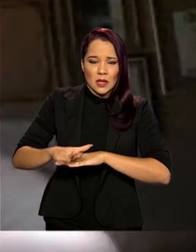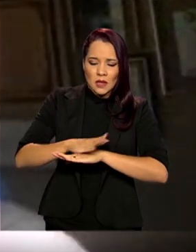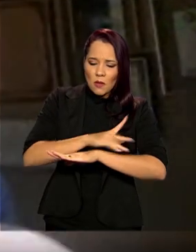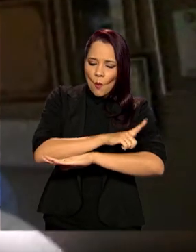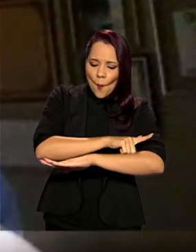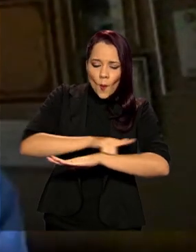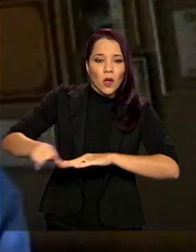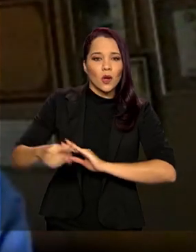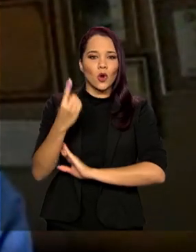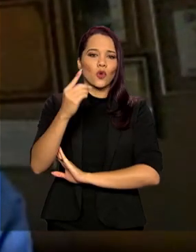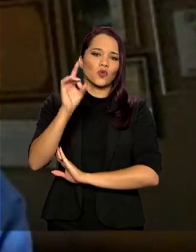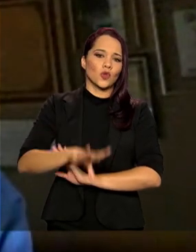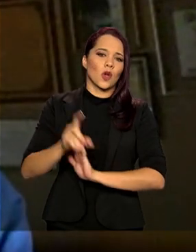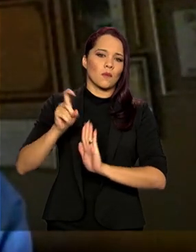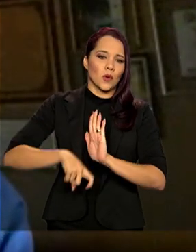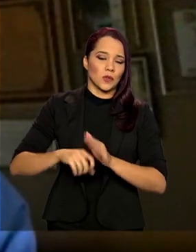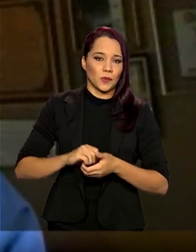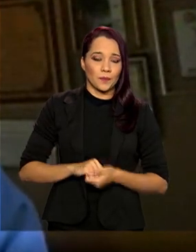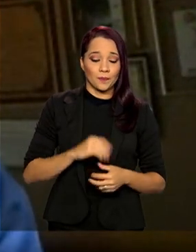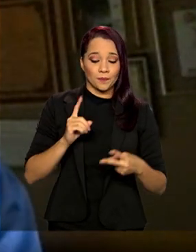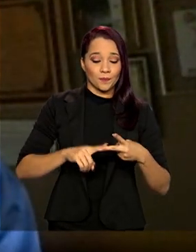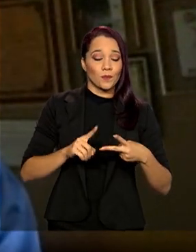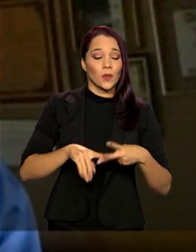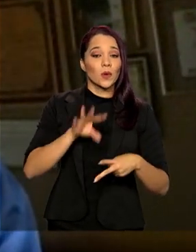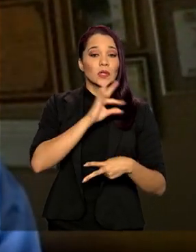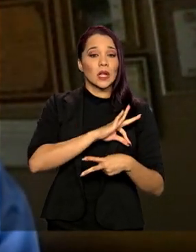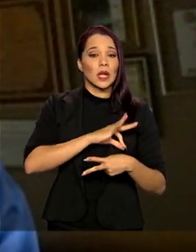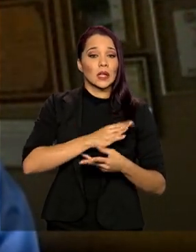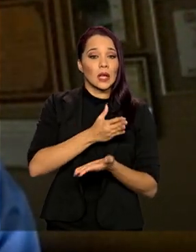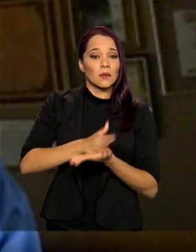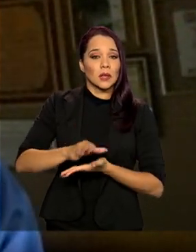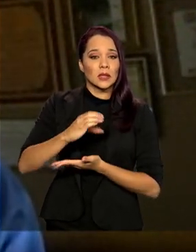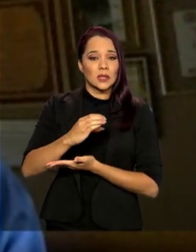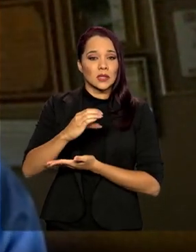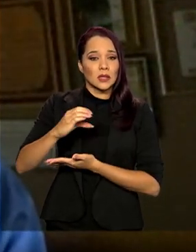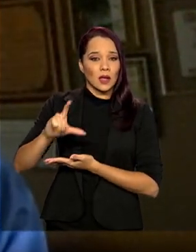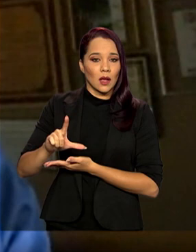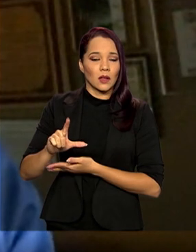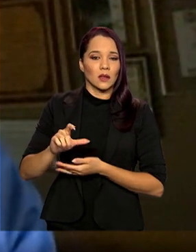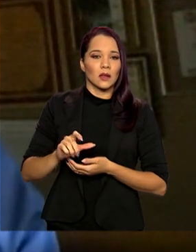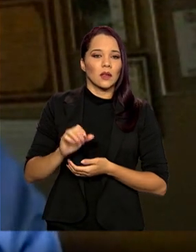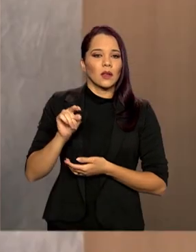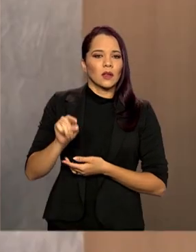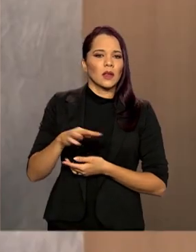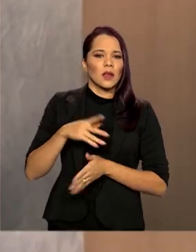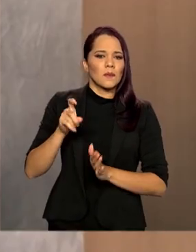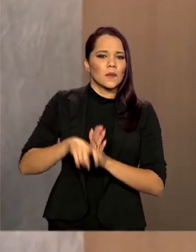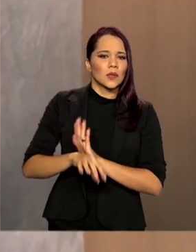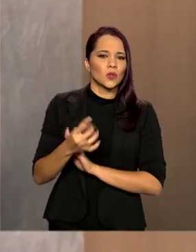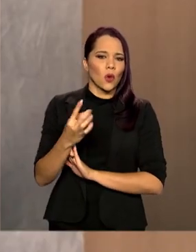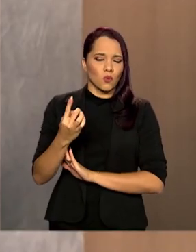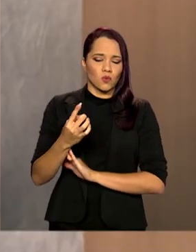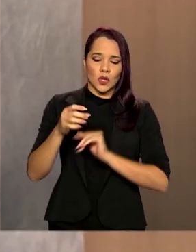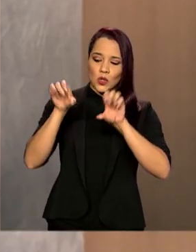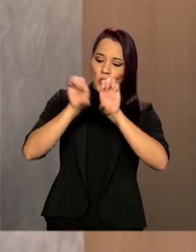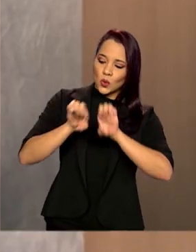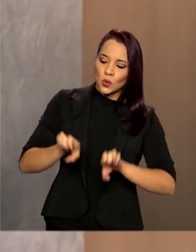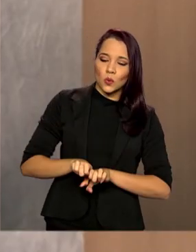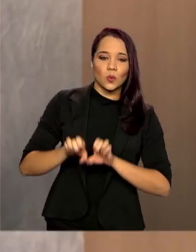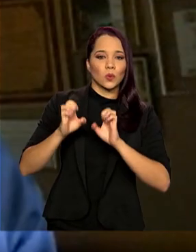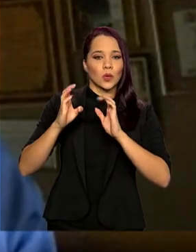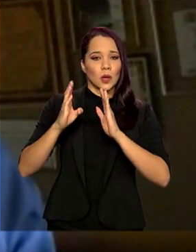tributo só. Segundo, a base de renda elimina a CCL, fica um imposto só. Reestrutura o